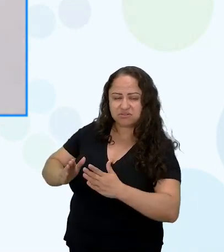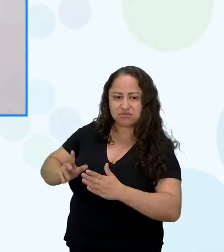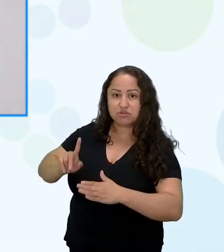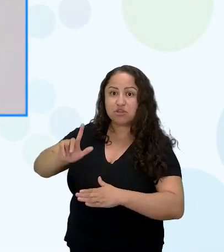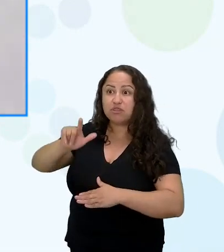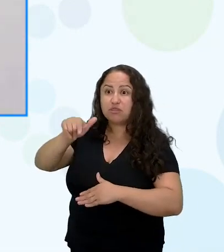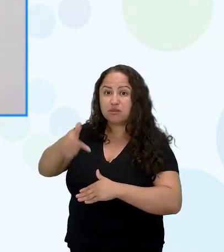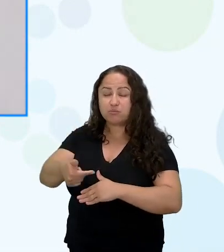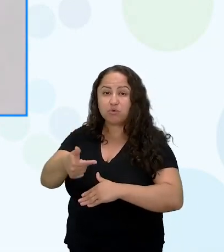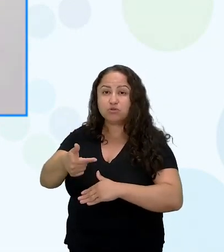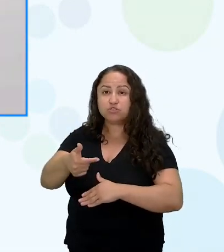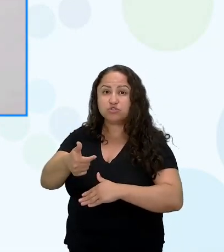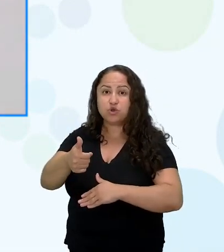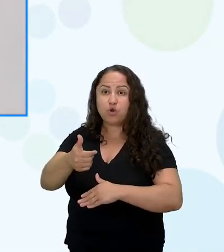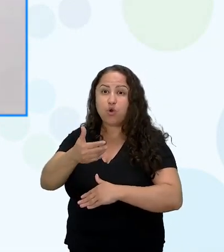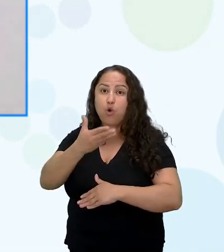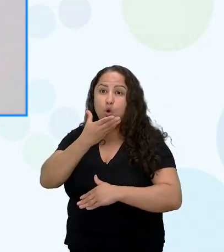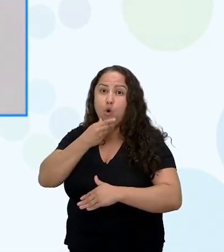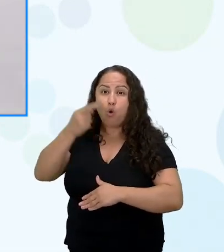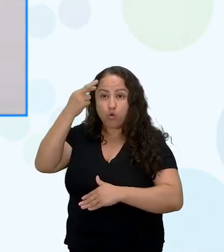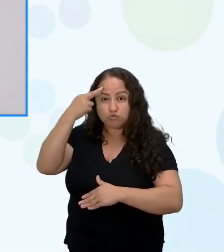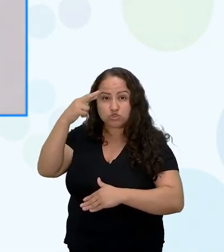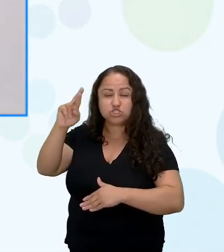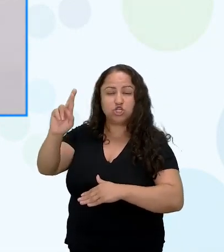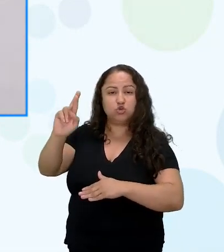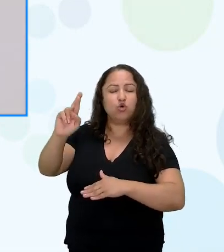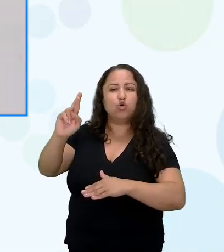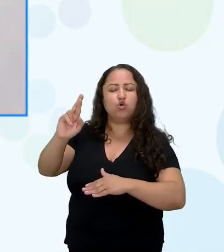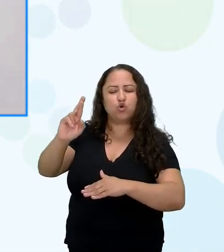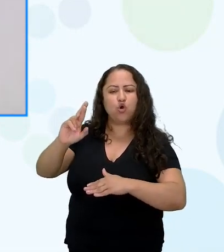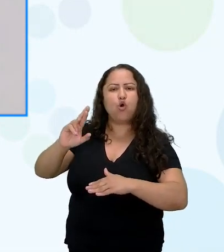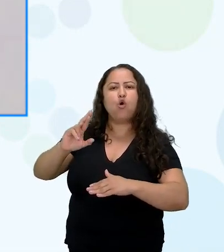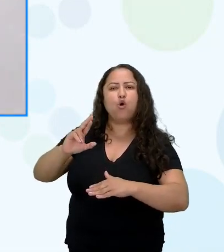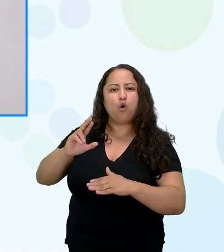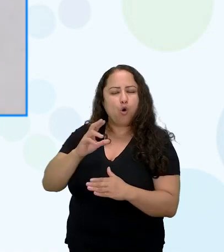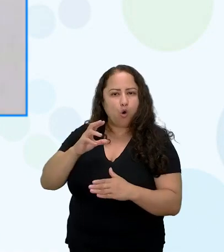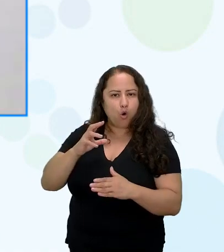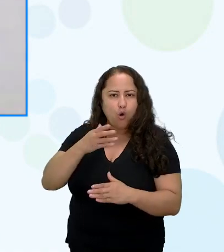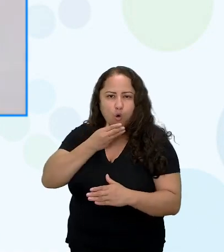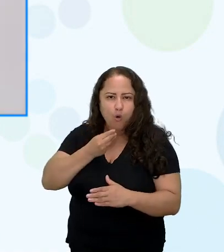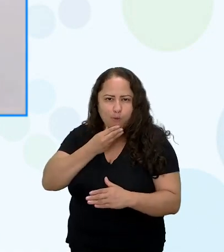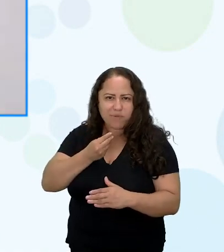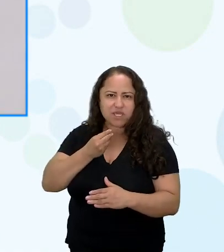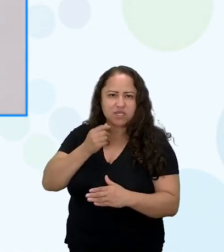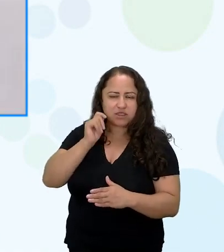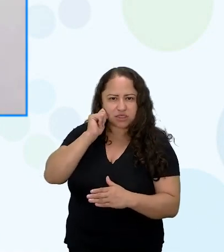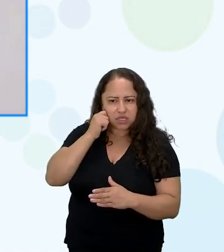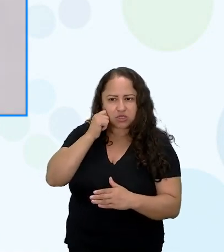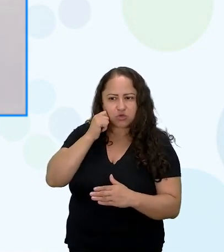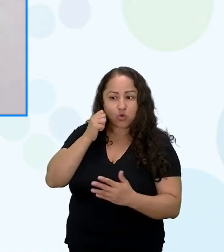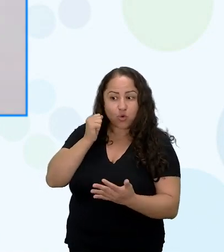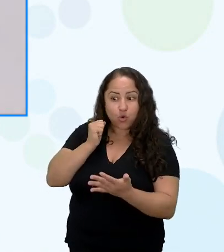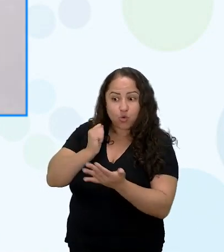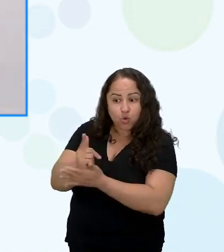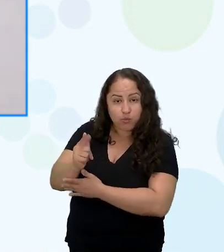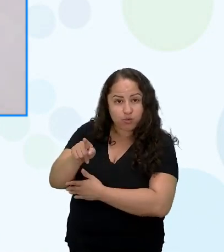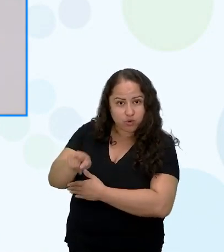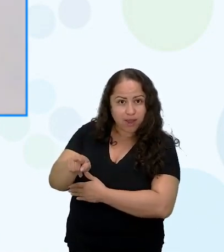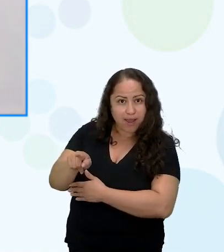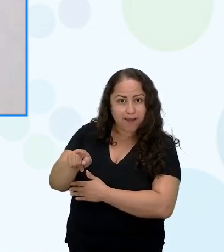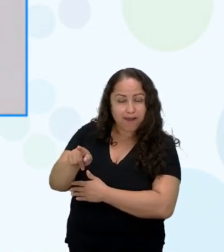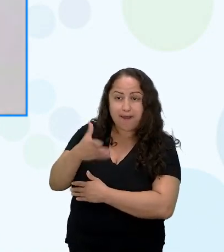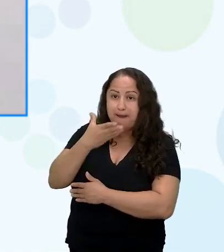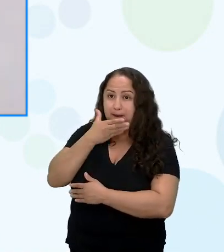um senhor ela não aparentava que estava né grávida e quando ele e percebeu ele